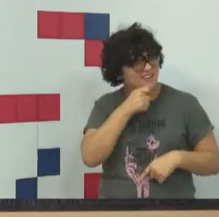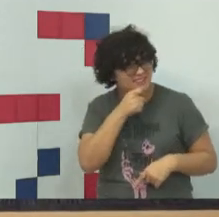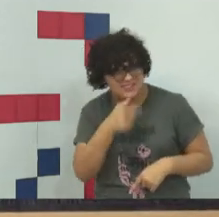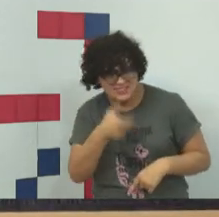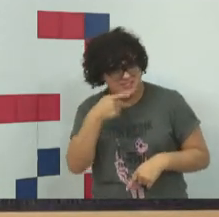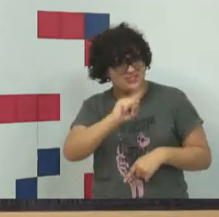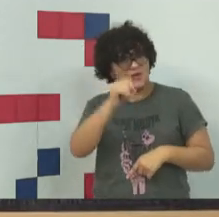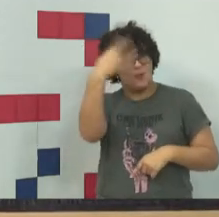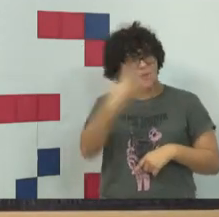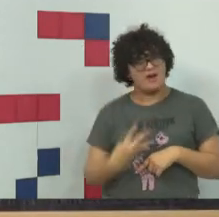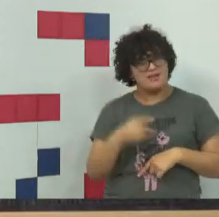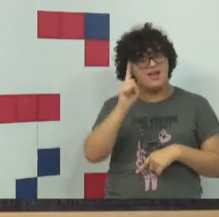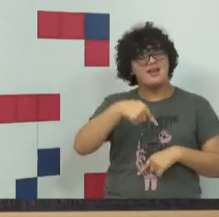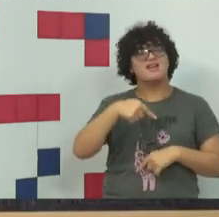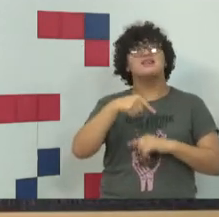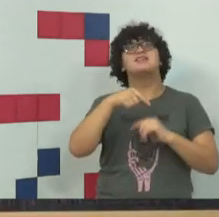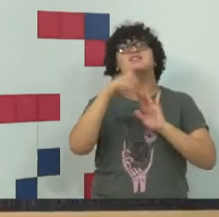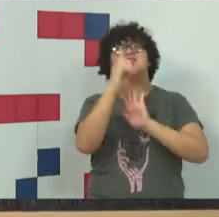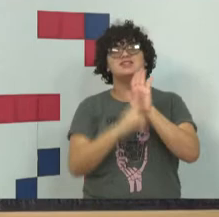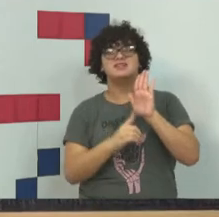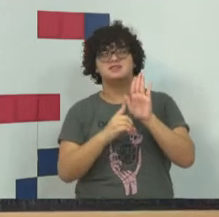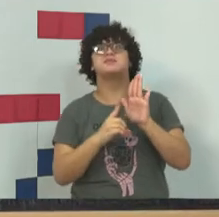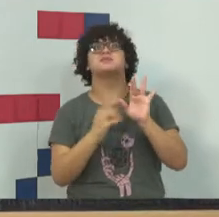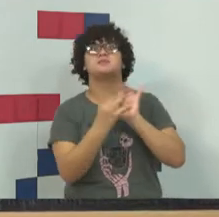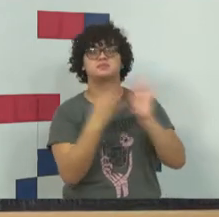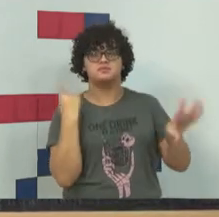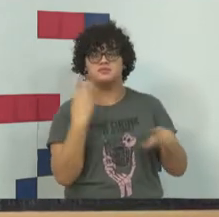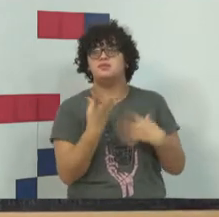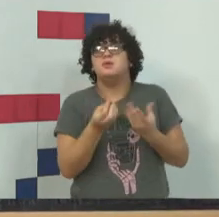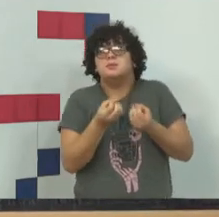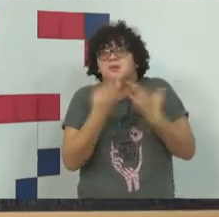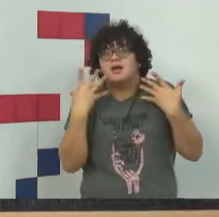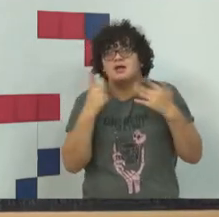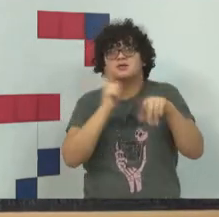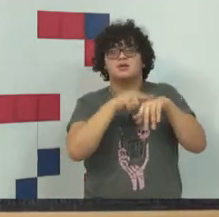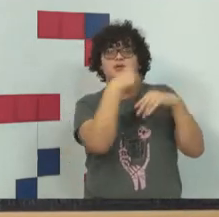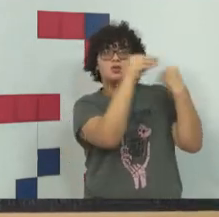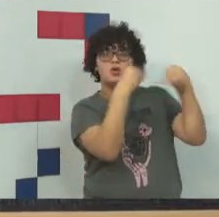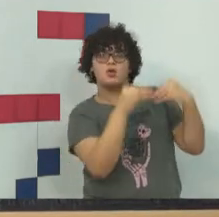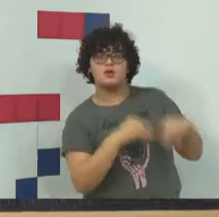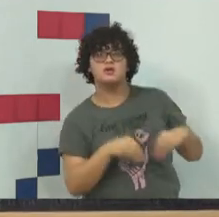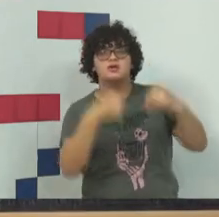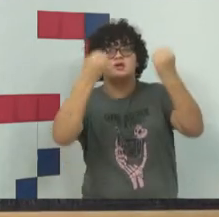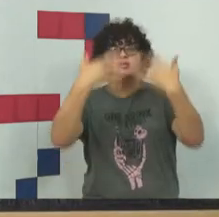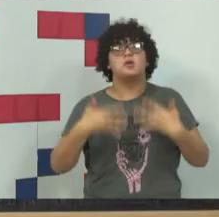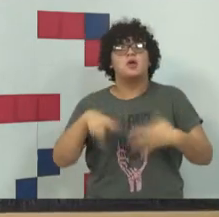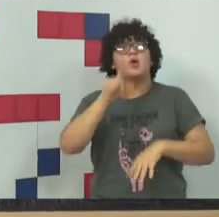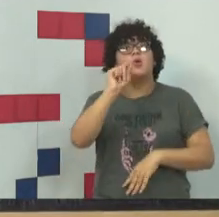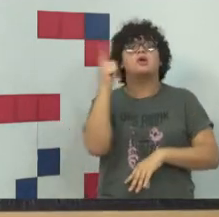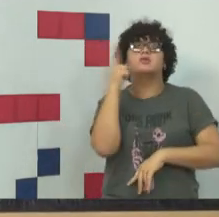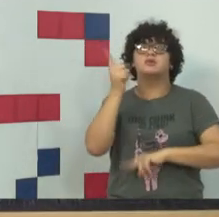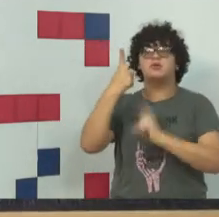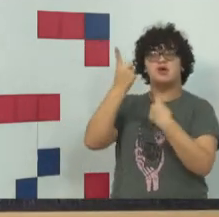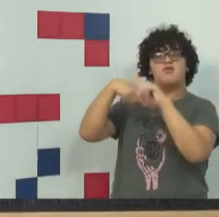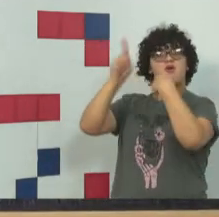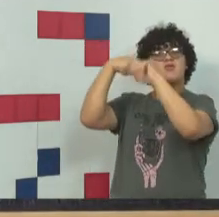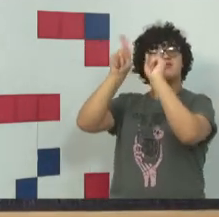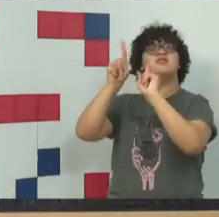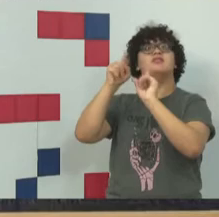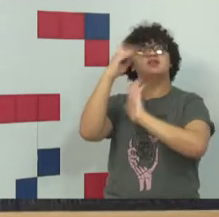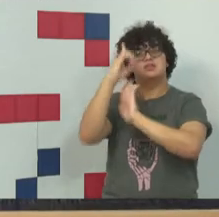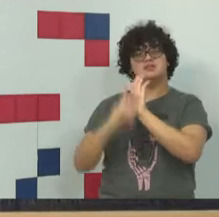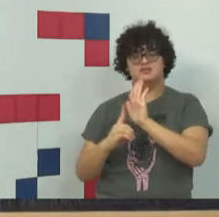quarta-feira sobre o direito digital, foi muito bem colocada a explicação quando falou da evolução dos direitos